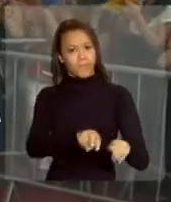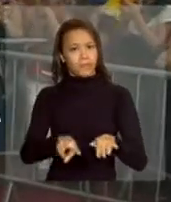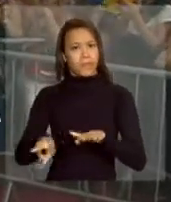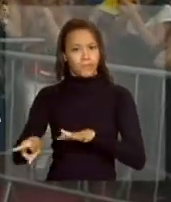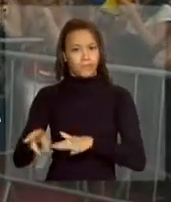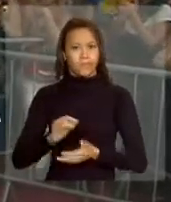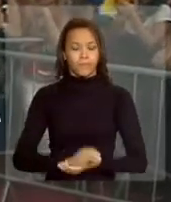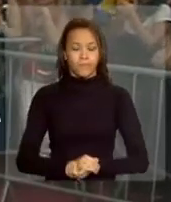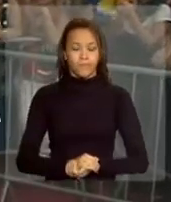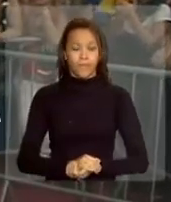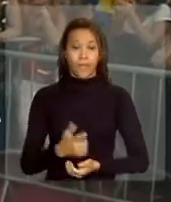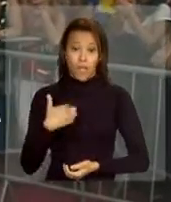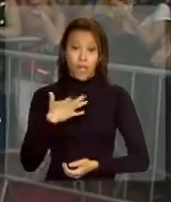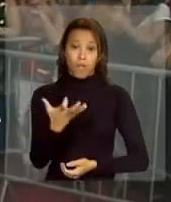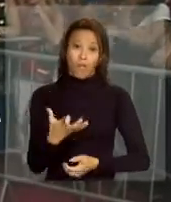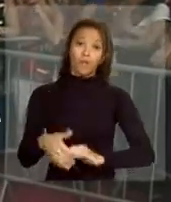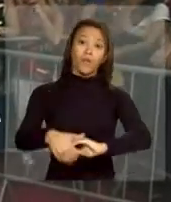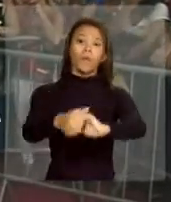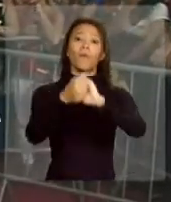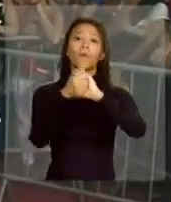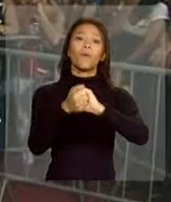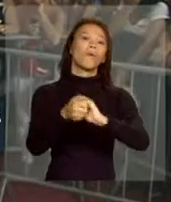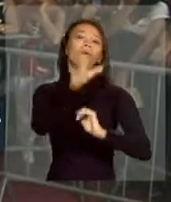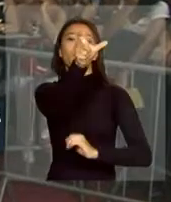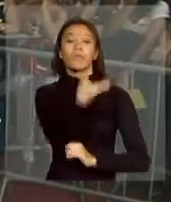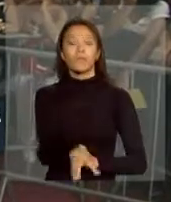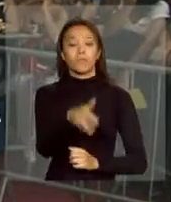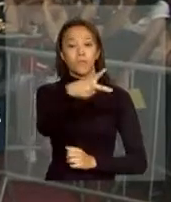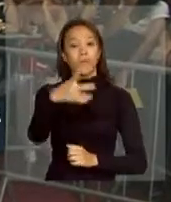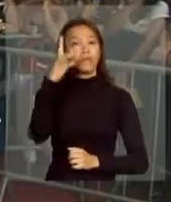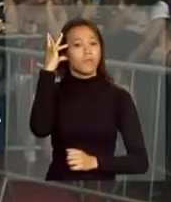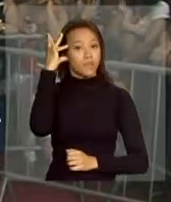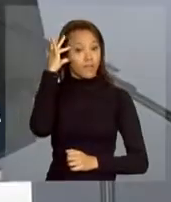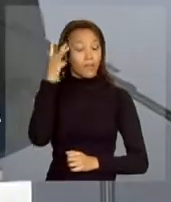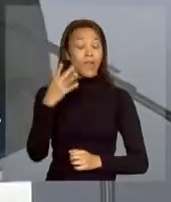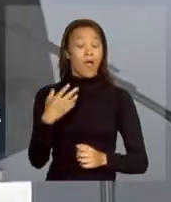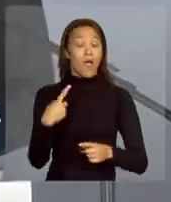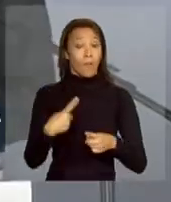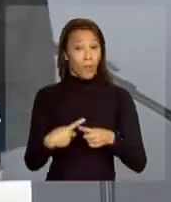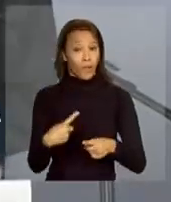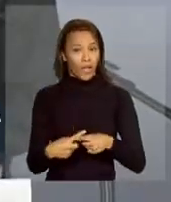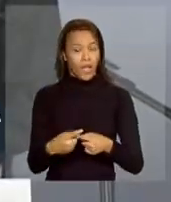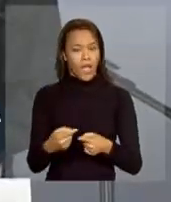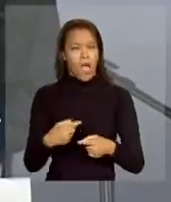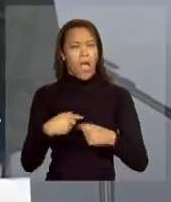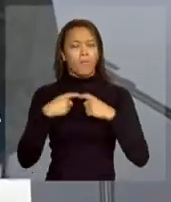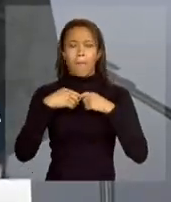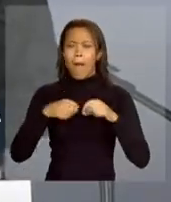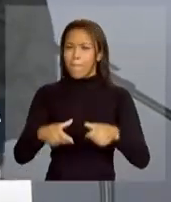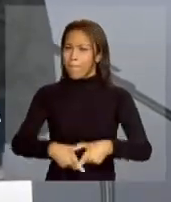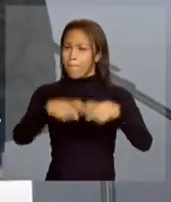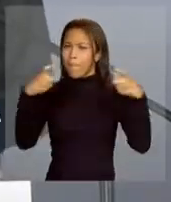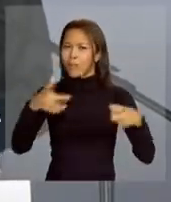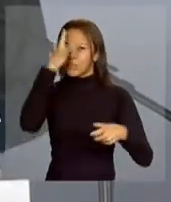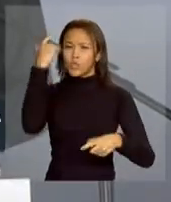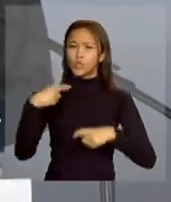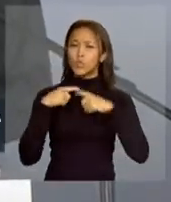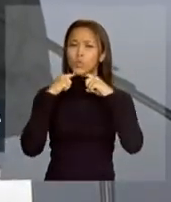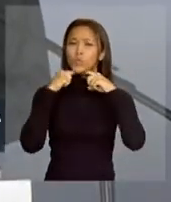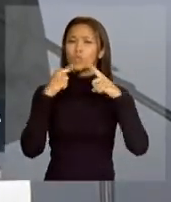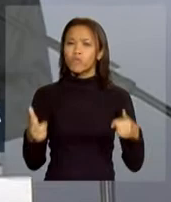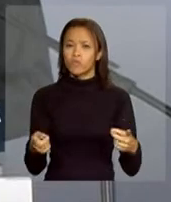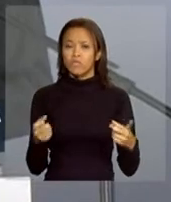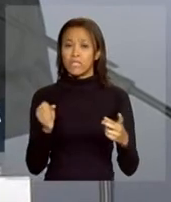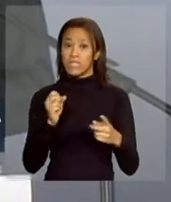Eu queria cumprimentá-la porque muita gente duvidou que fosse possível